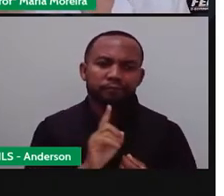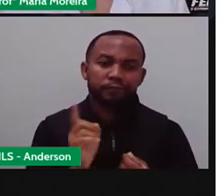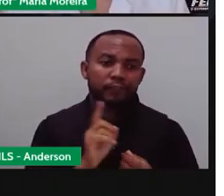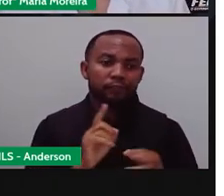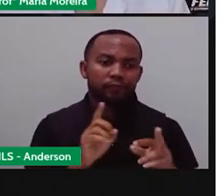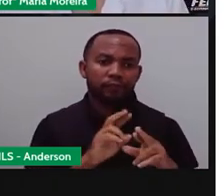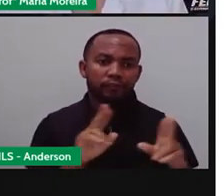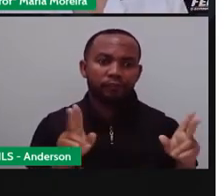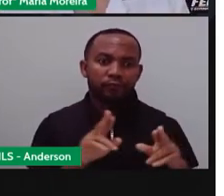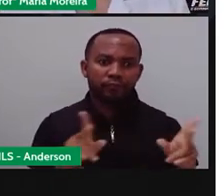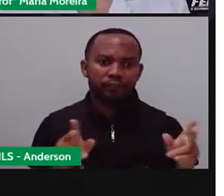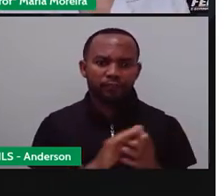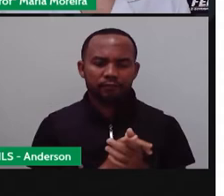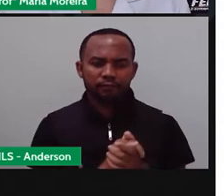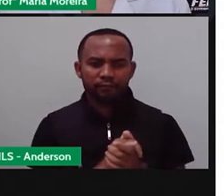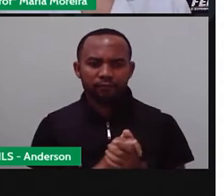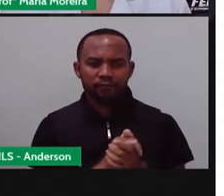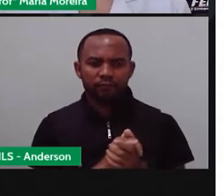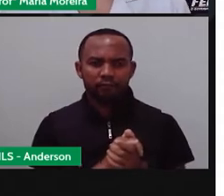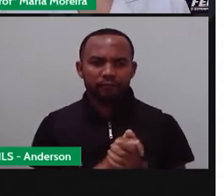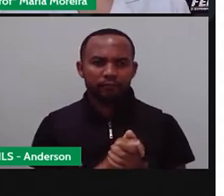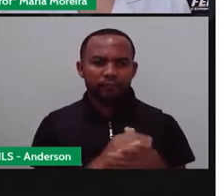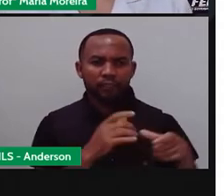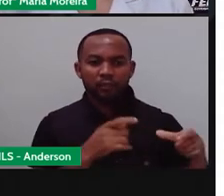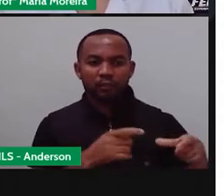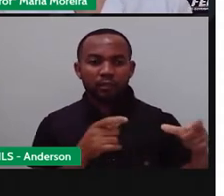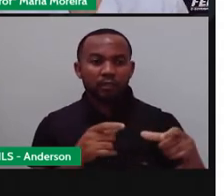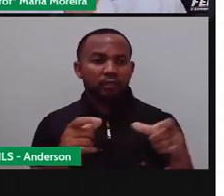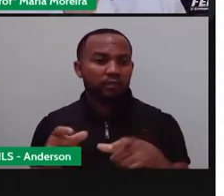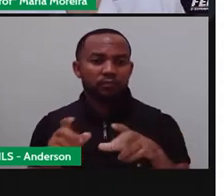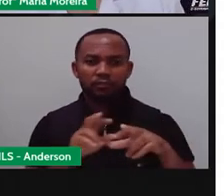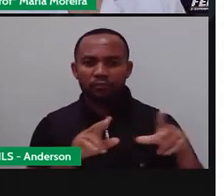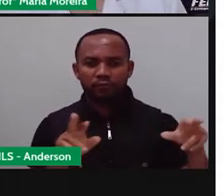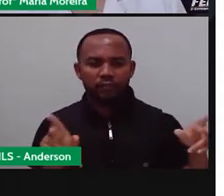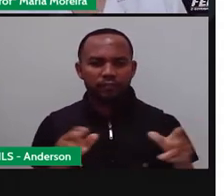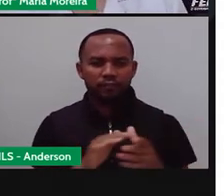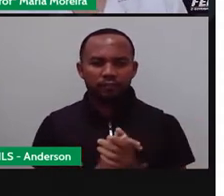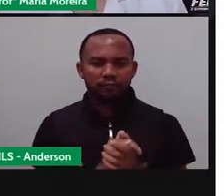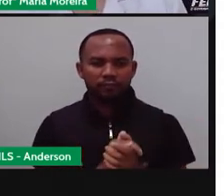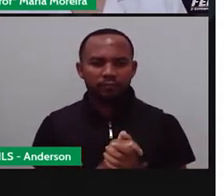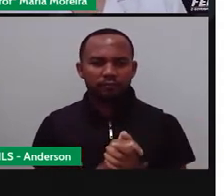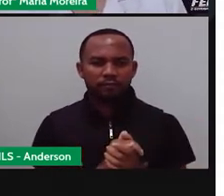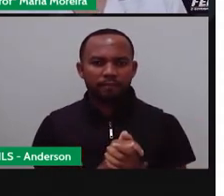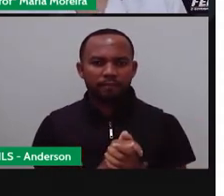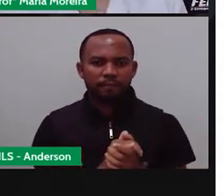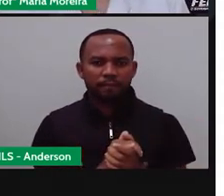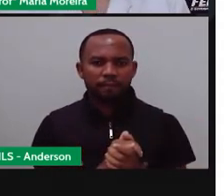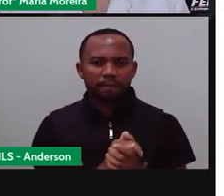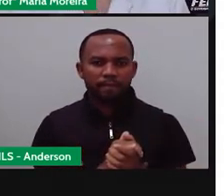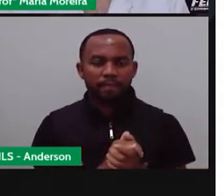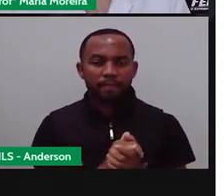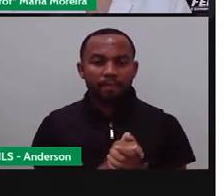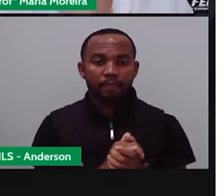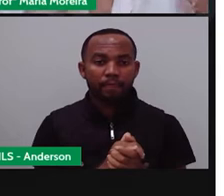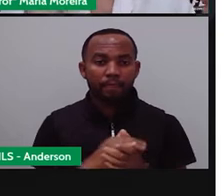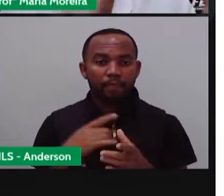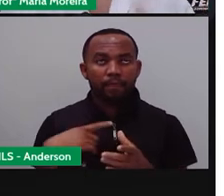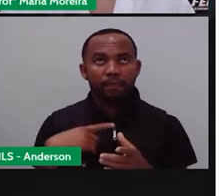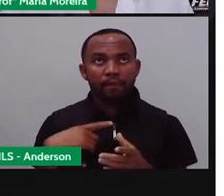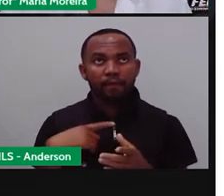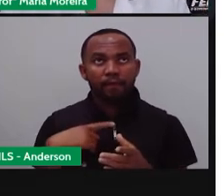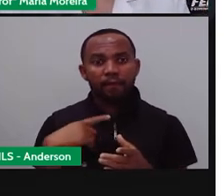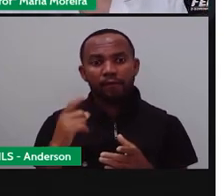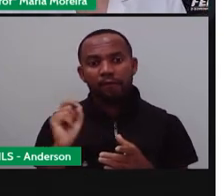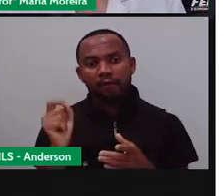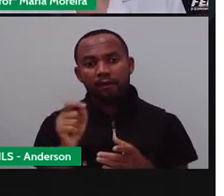reproduzida, não é isso? Em várias coisas. Então, olha, vai ter uma toalha de banho com a estampa de Romero Brito. Então, vai ter um